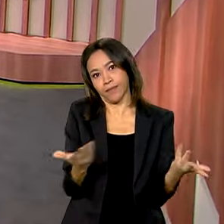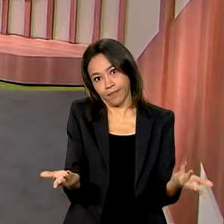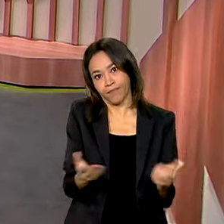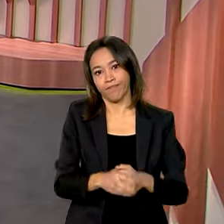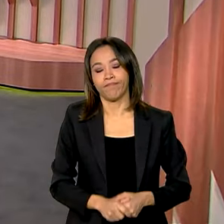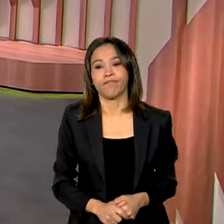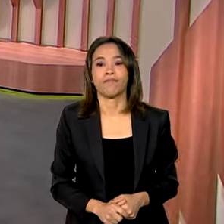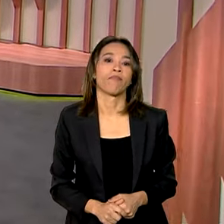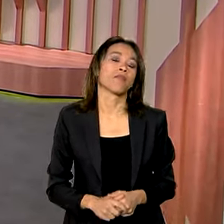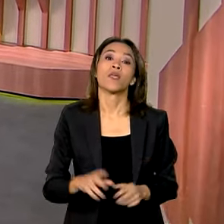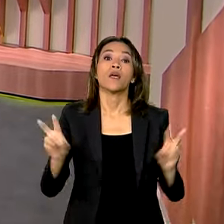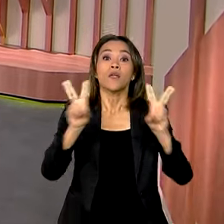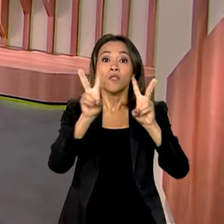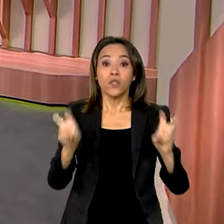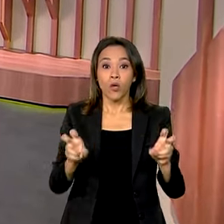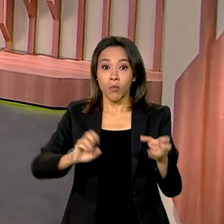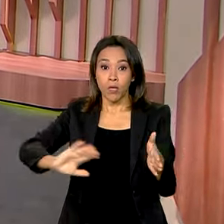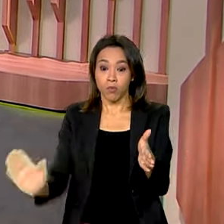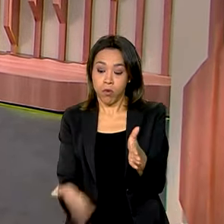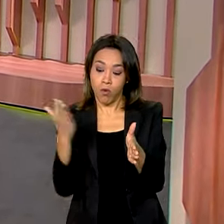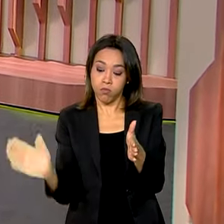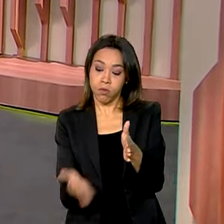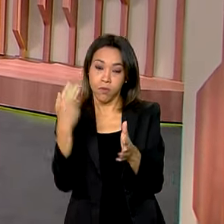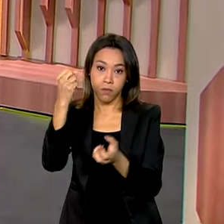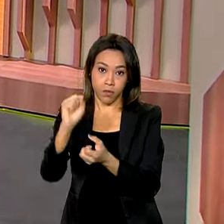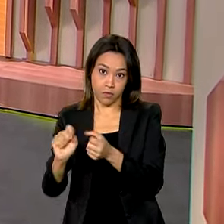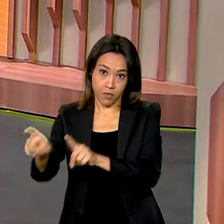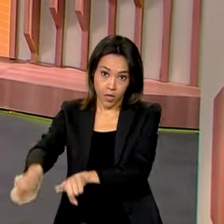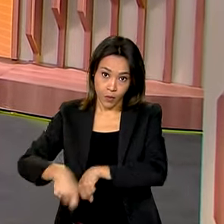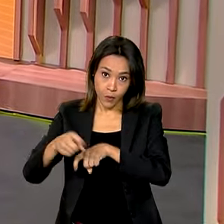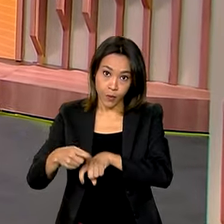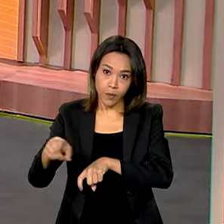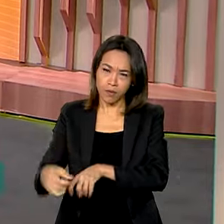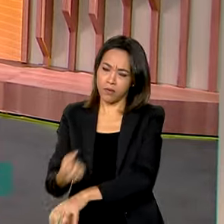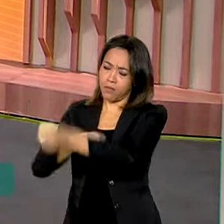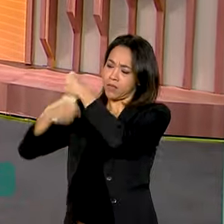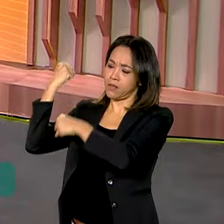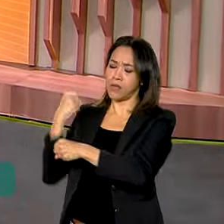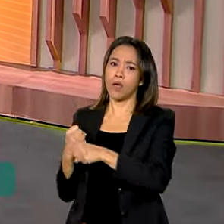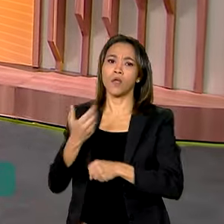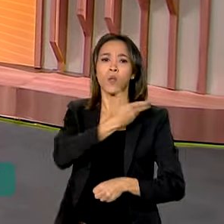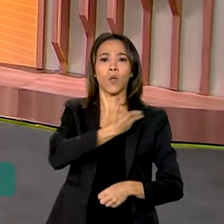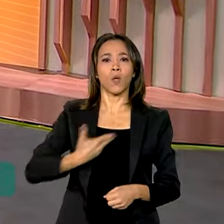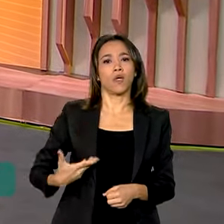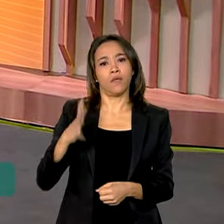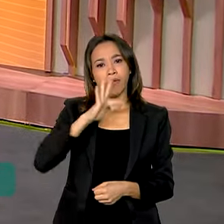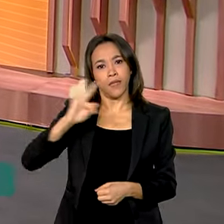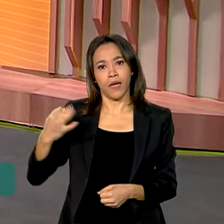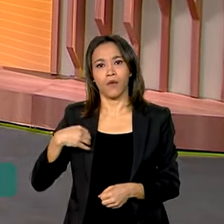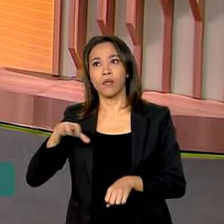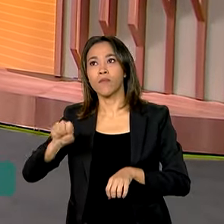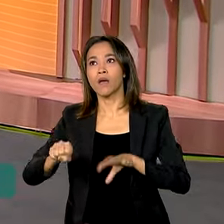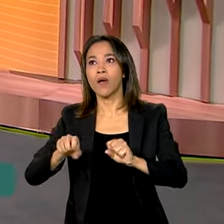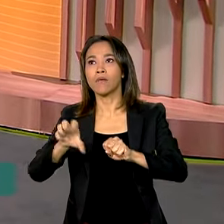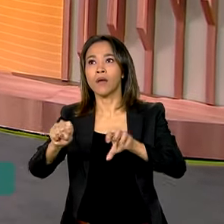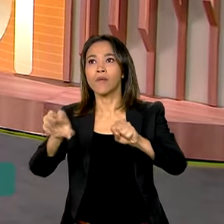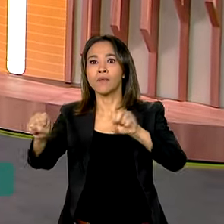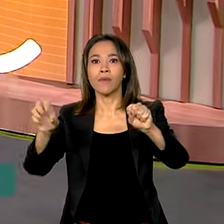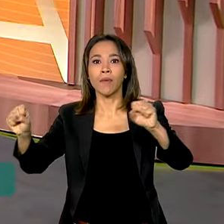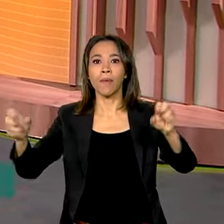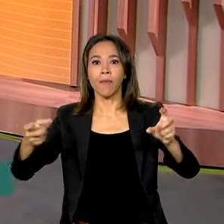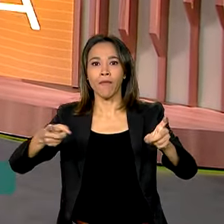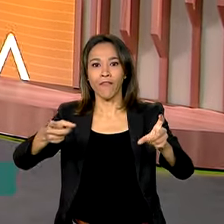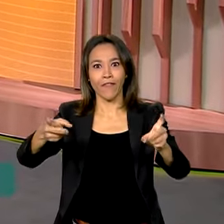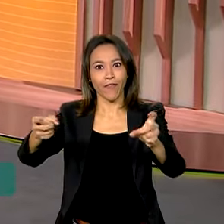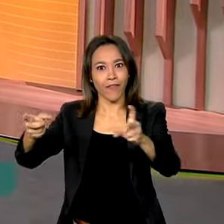agora de produção agrícola. Desde o começo do ano passado, o governo federal tem conquistado novos mercados internacionais para o